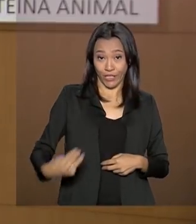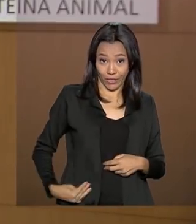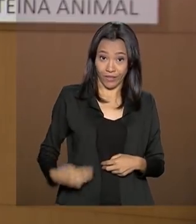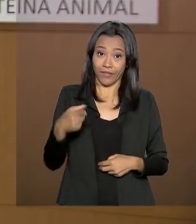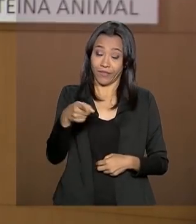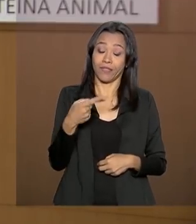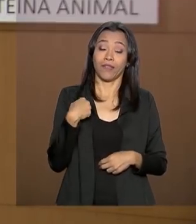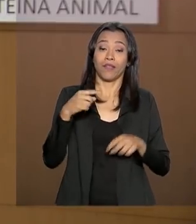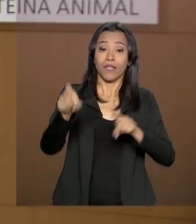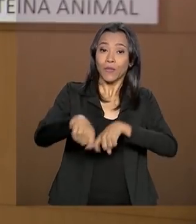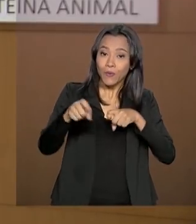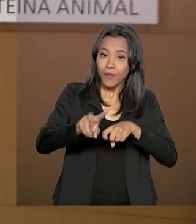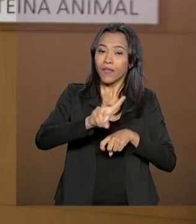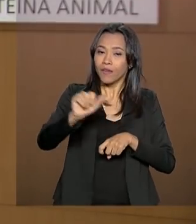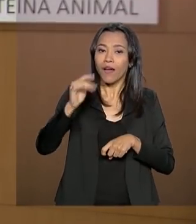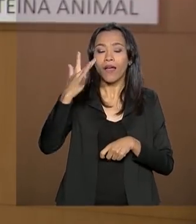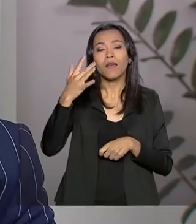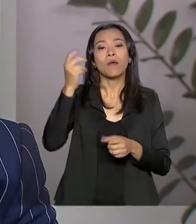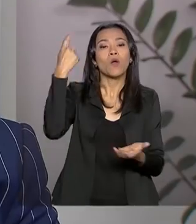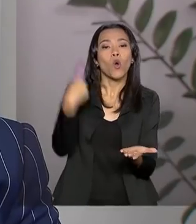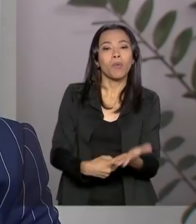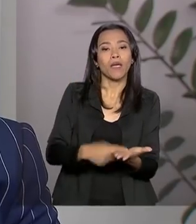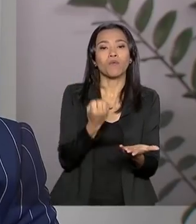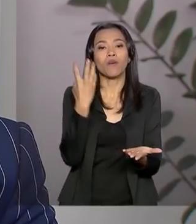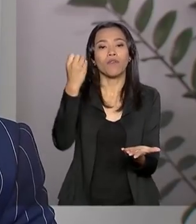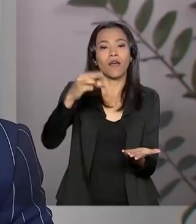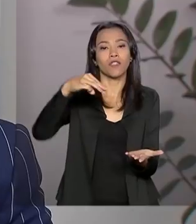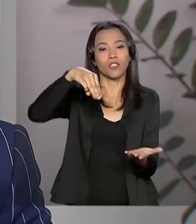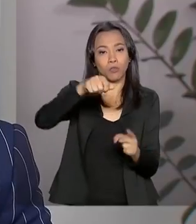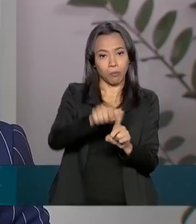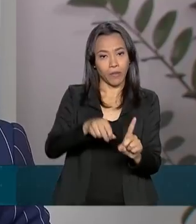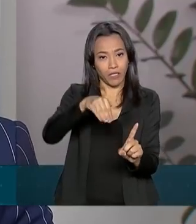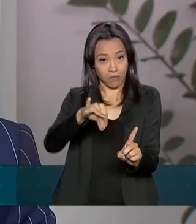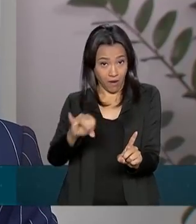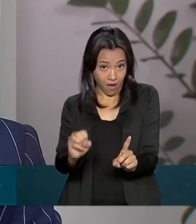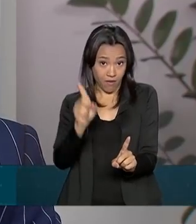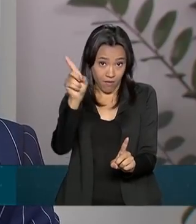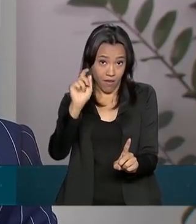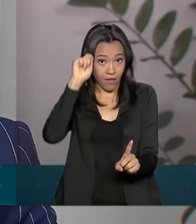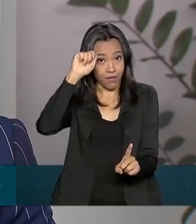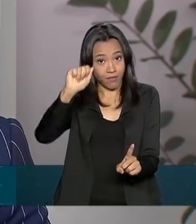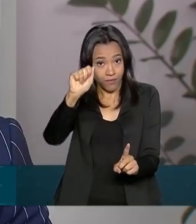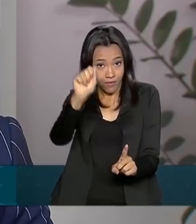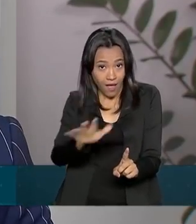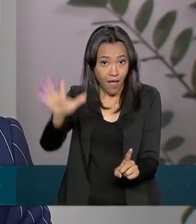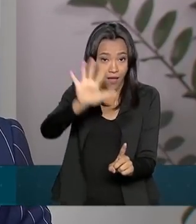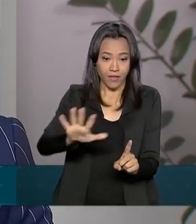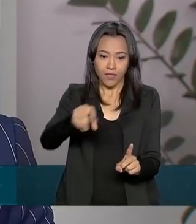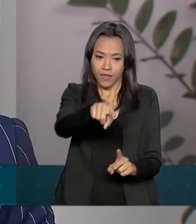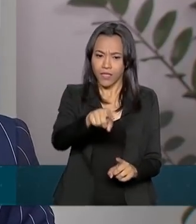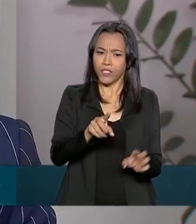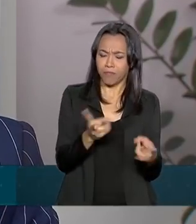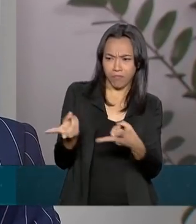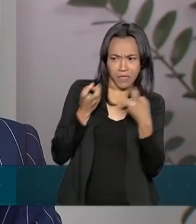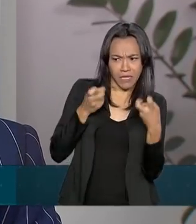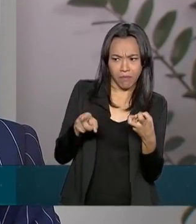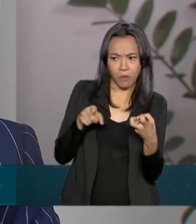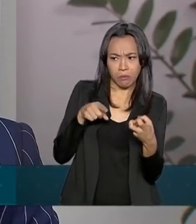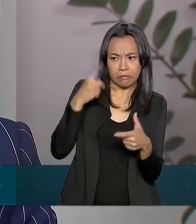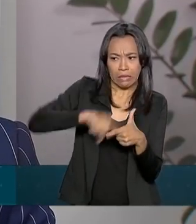viagem à Ásia marcada para maio. Hoje, com o problema lá que vem se agravando, a gente vê uma grande